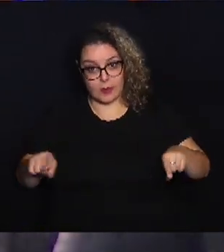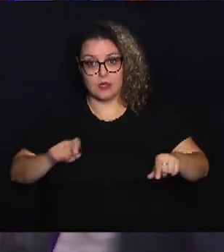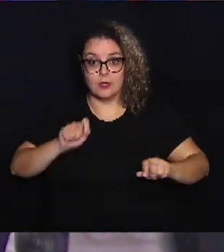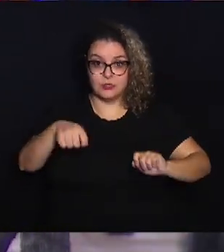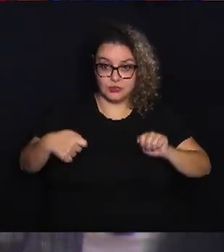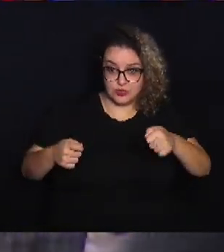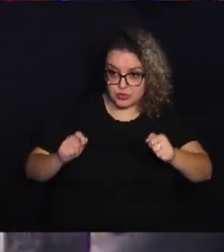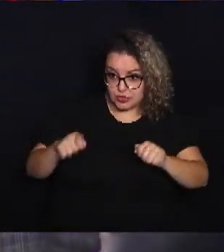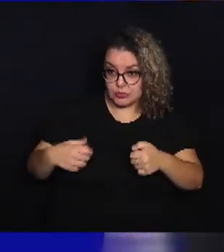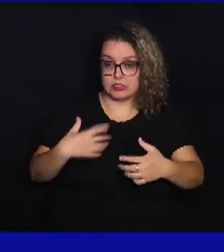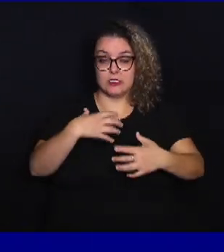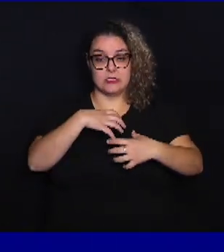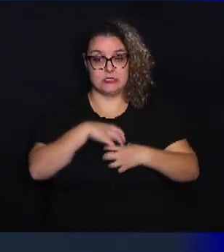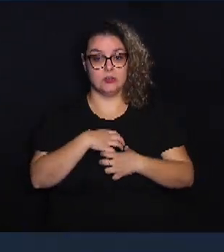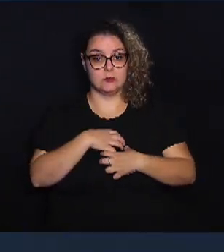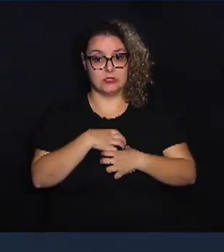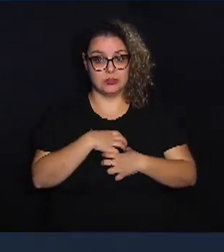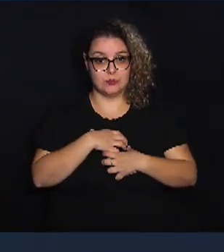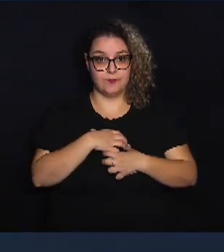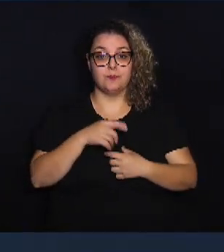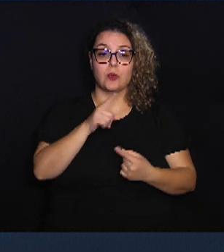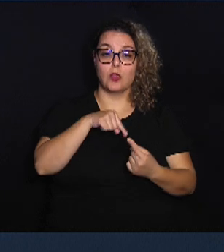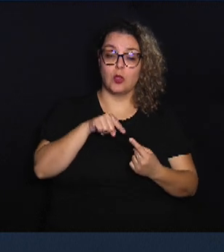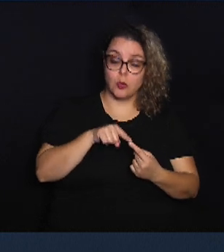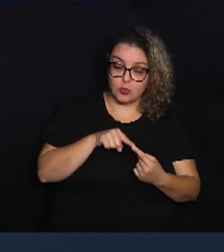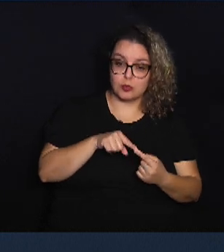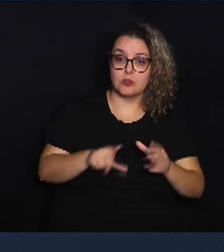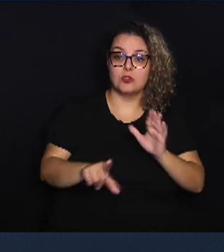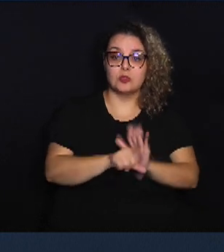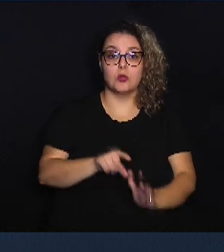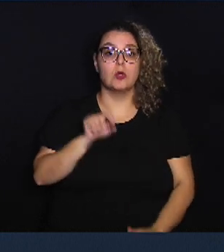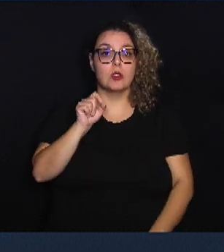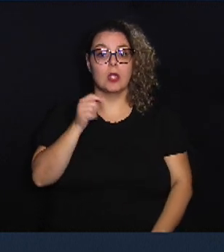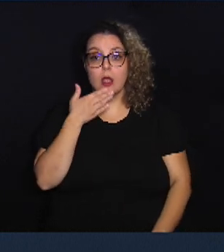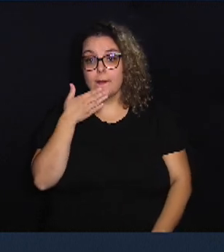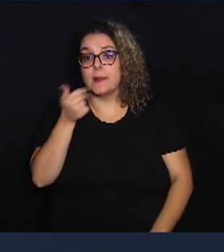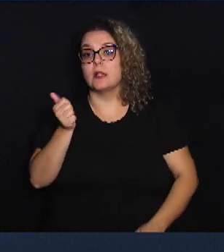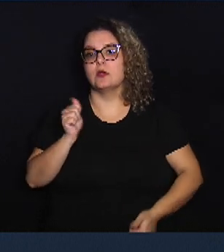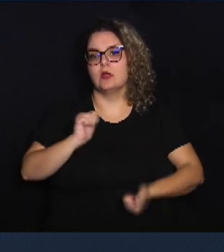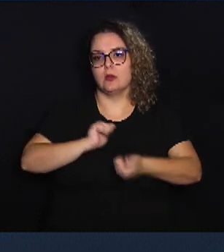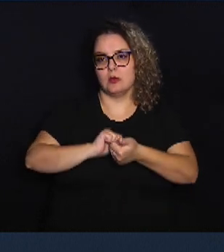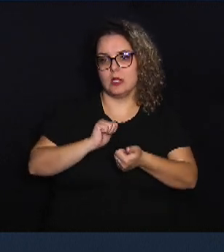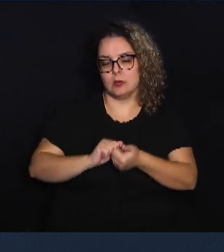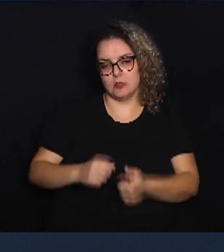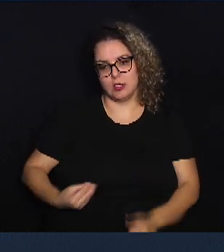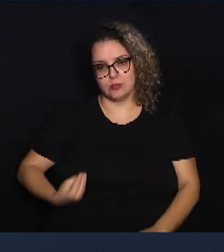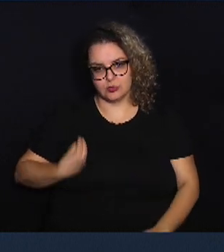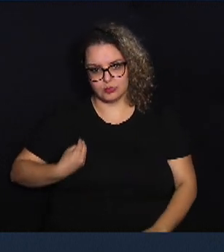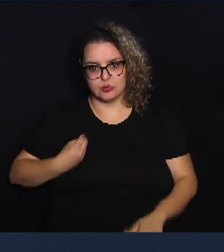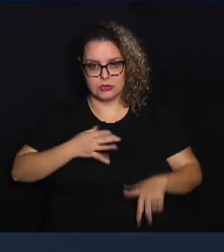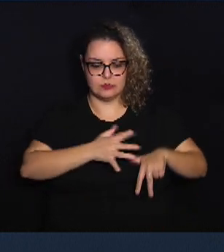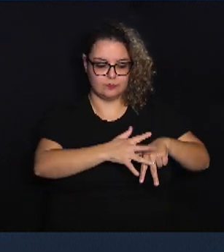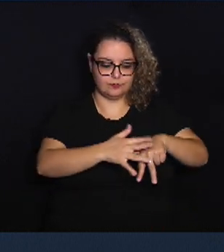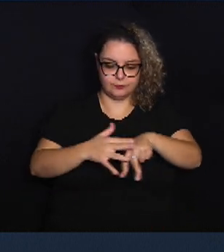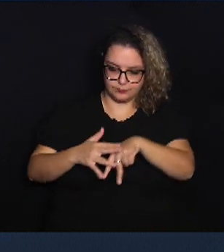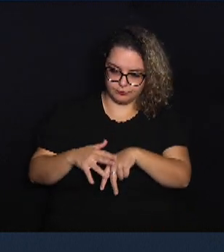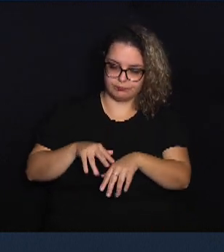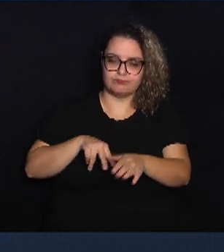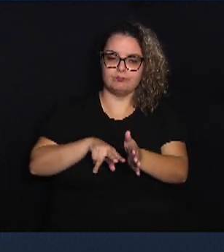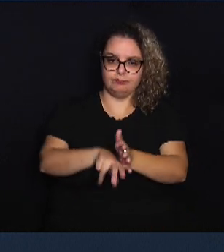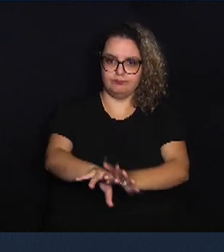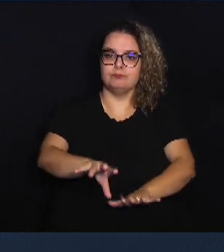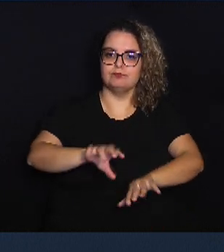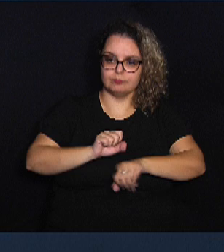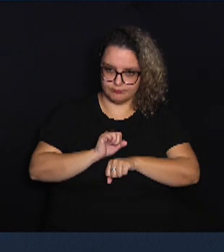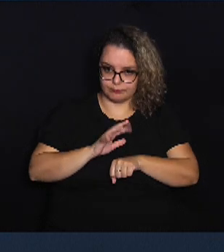e sintomas. Os objetivos da lei são melhorar a qualidade de vida dos pacientes diagnosticados com